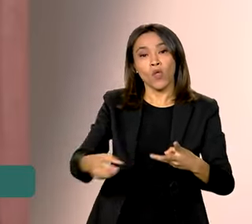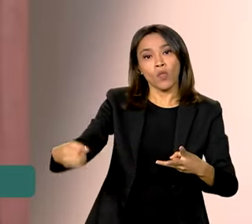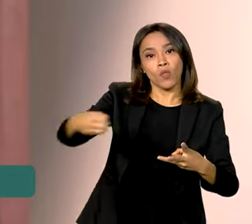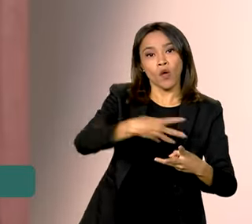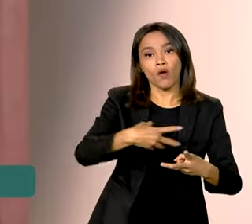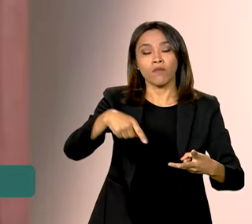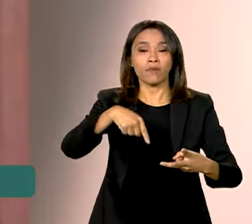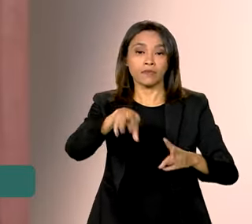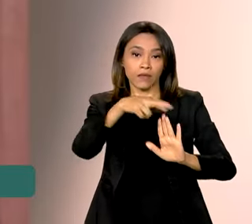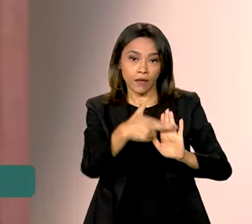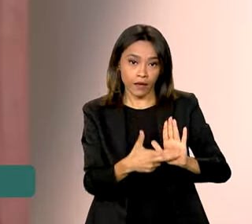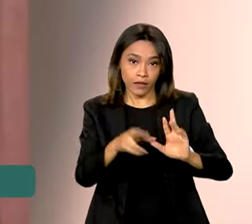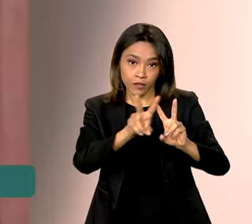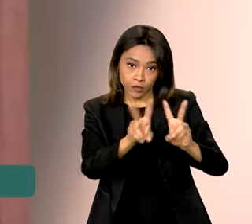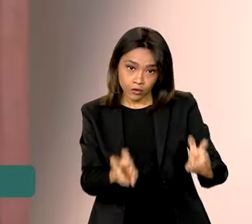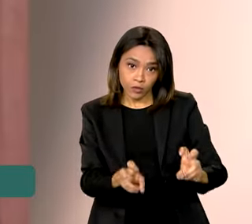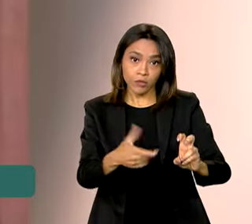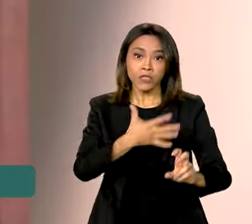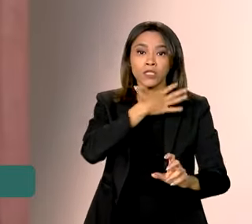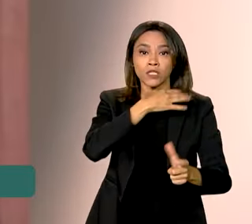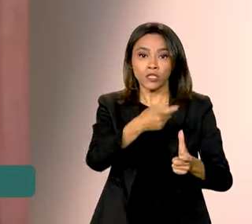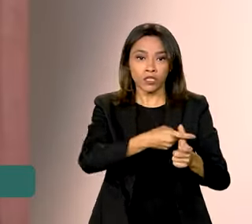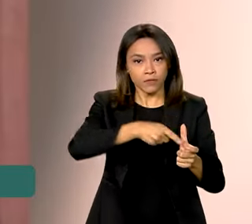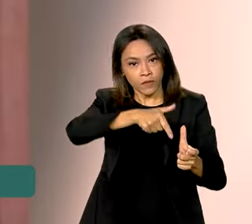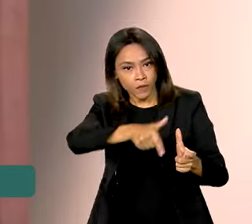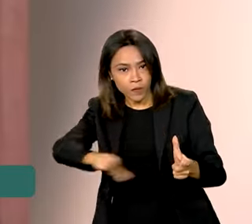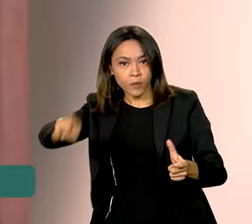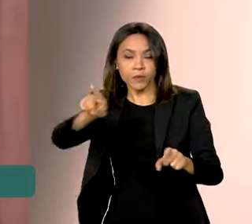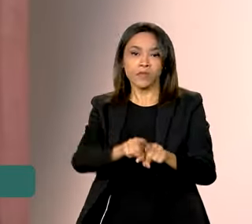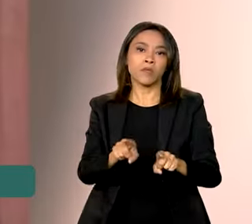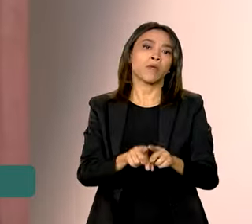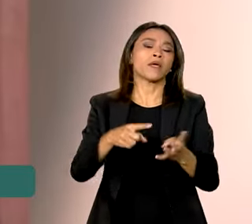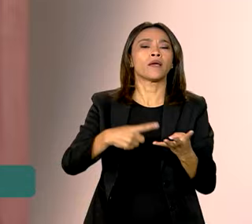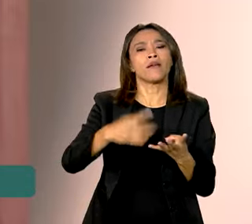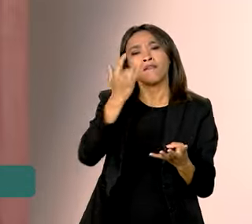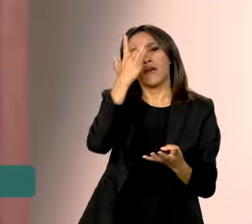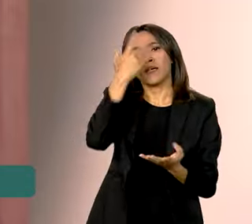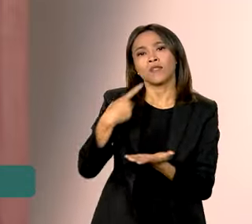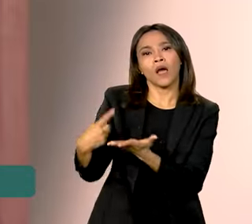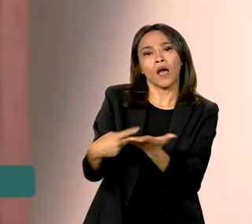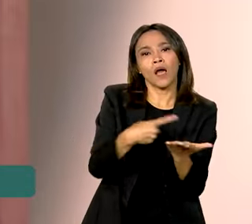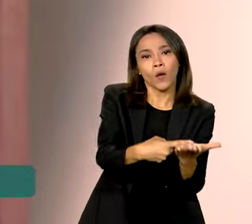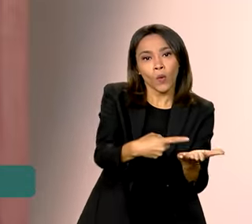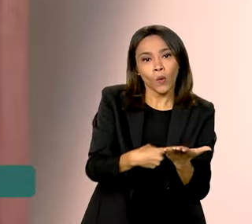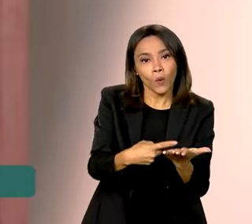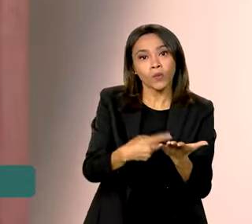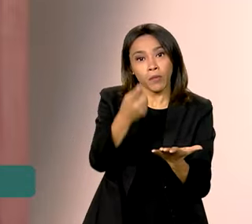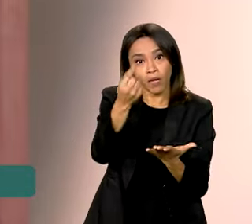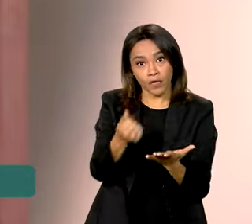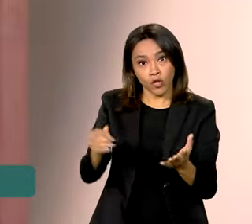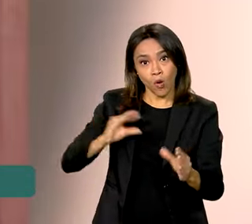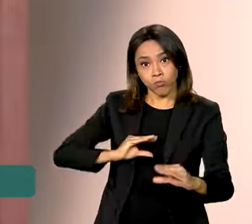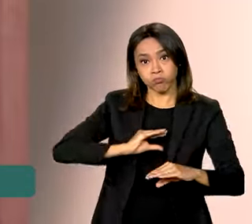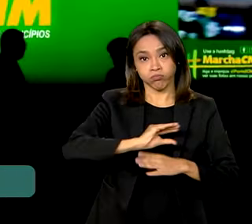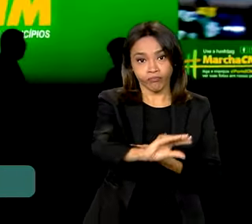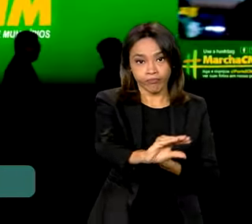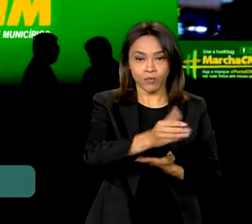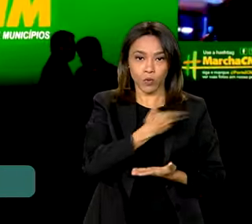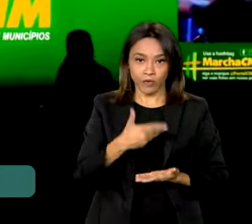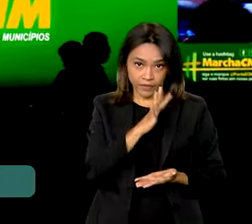financiamento de dívidas e precatórios, além da facilitação de acordos para transferências de recursos da União.